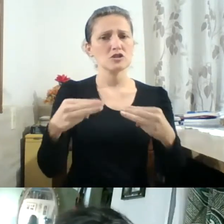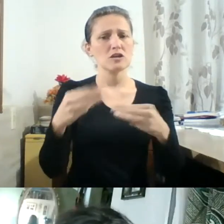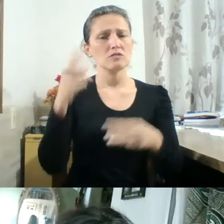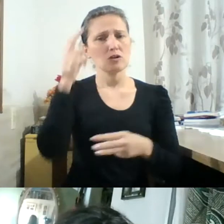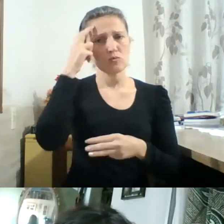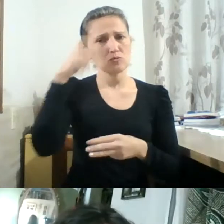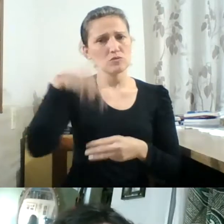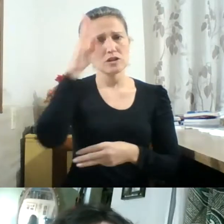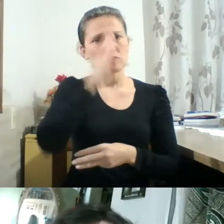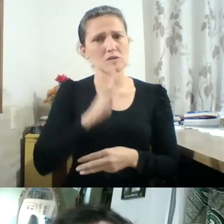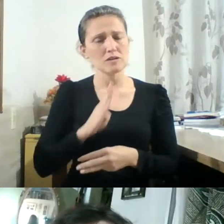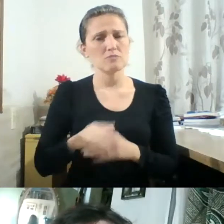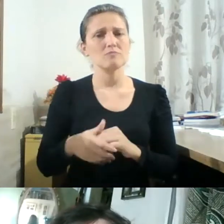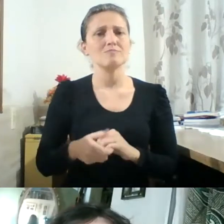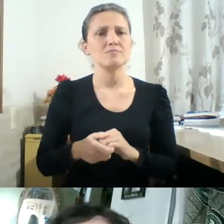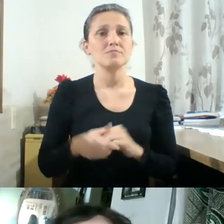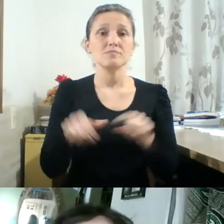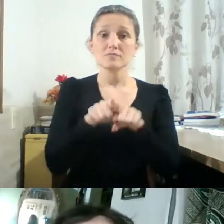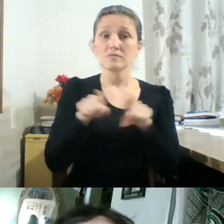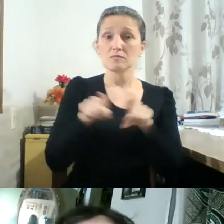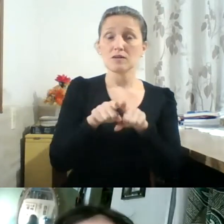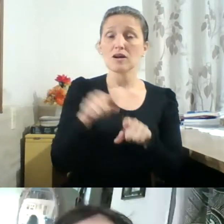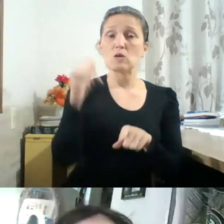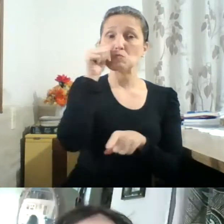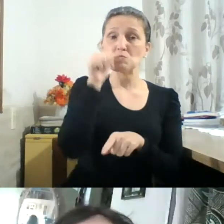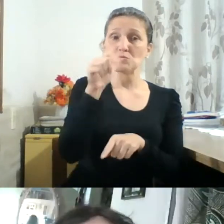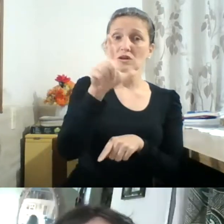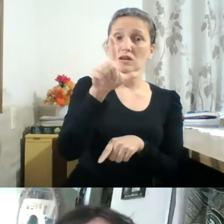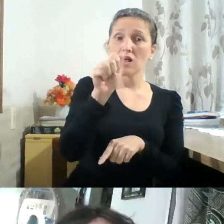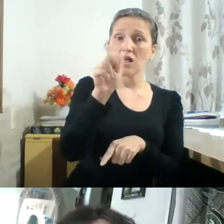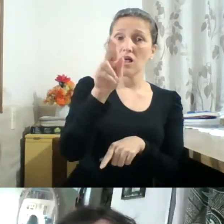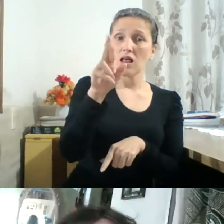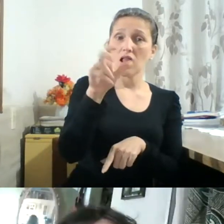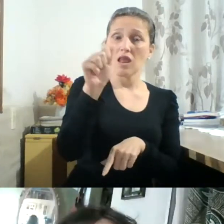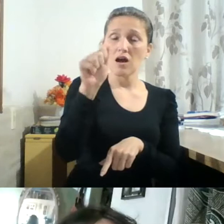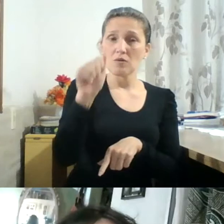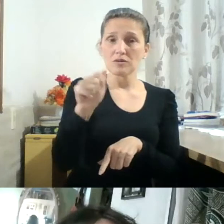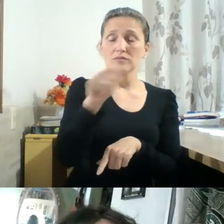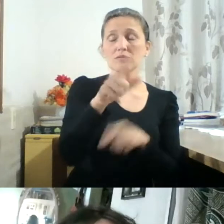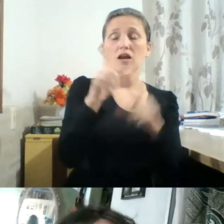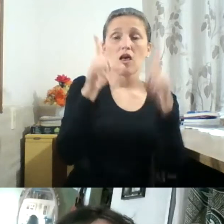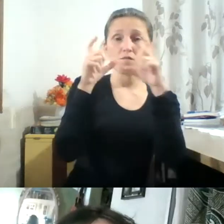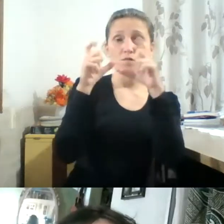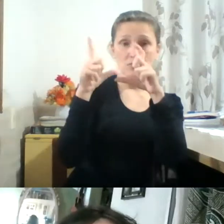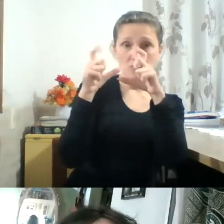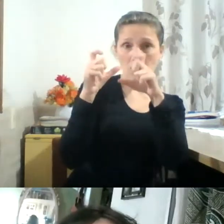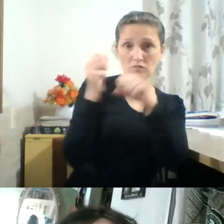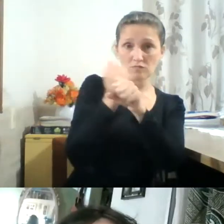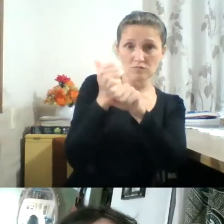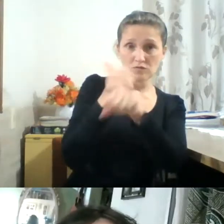Vamos falar também da Laura Laverne, fotógrafa e docente na área da fotografia, desde 1990.